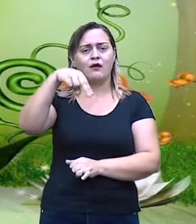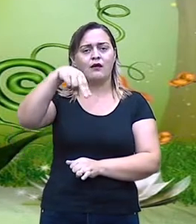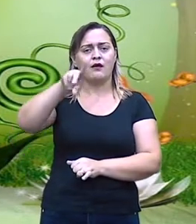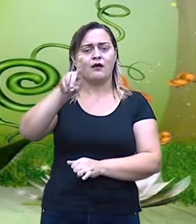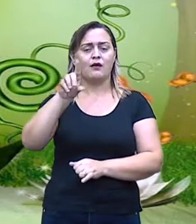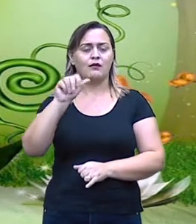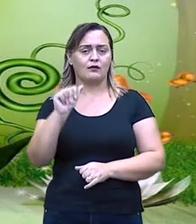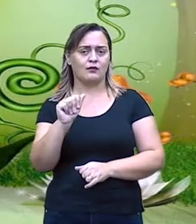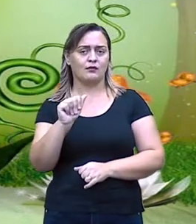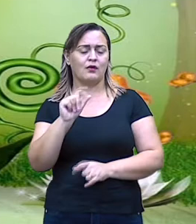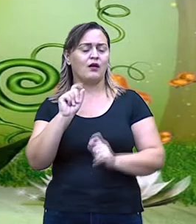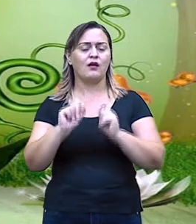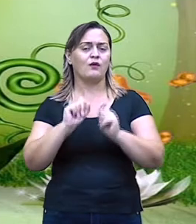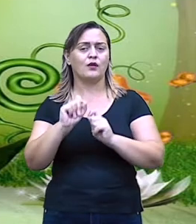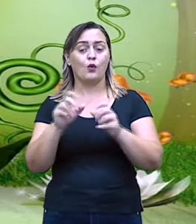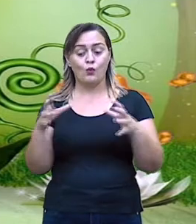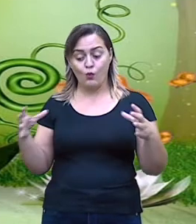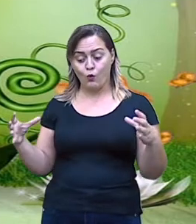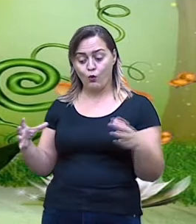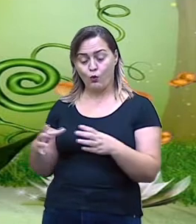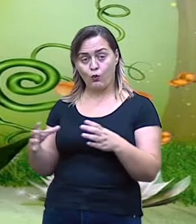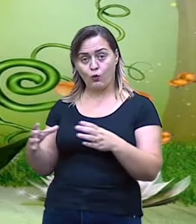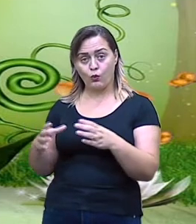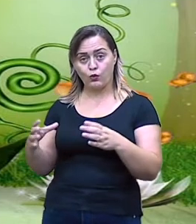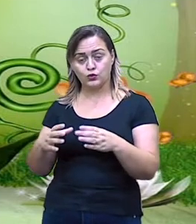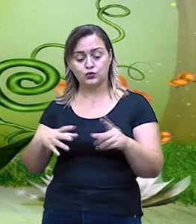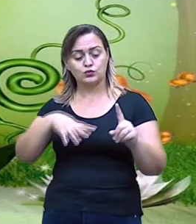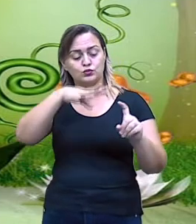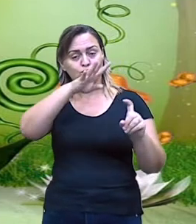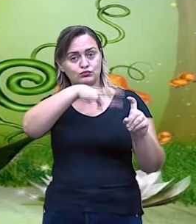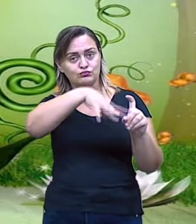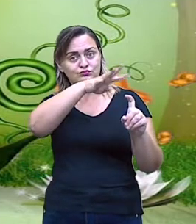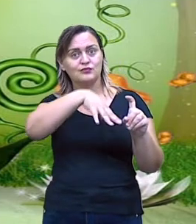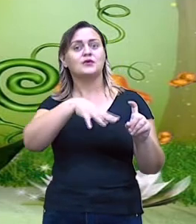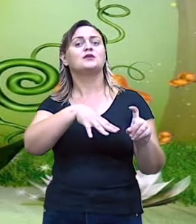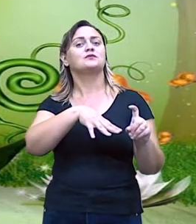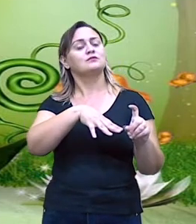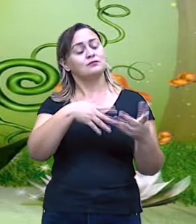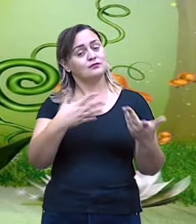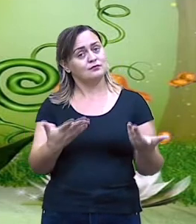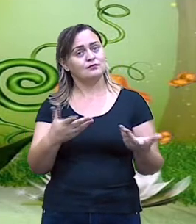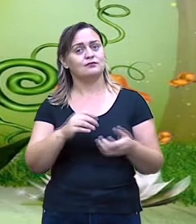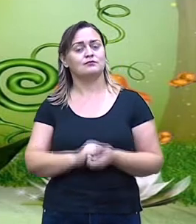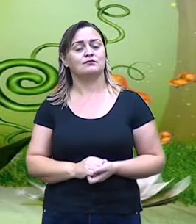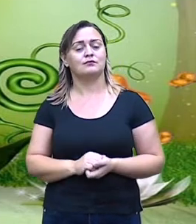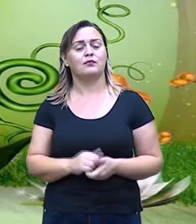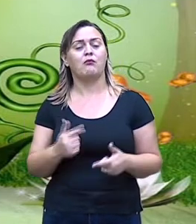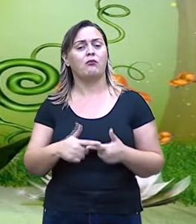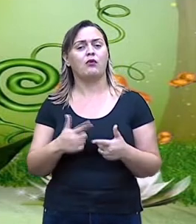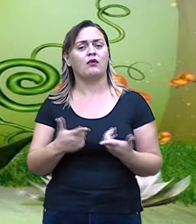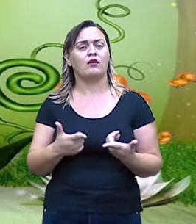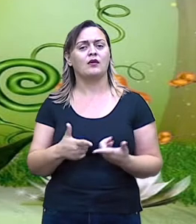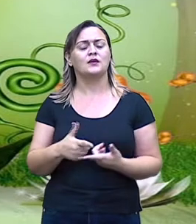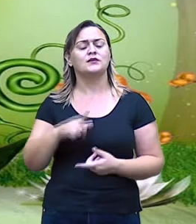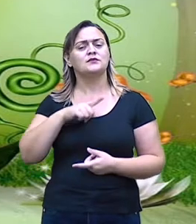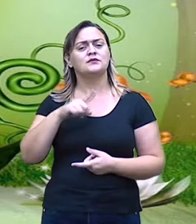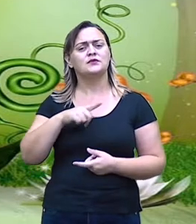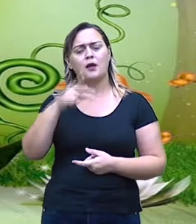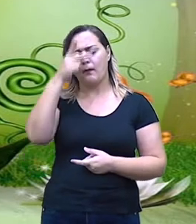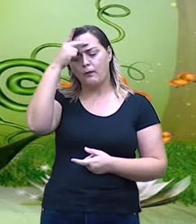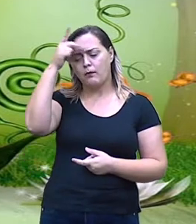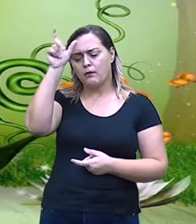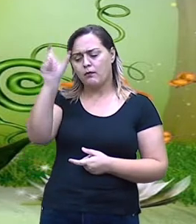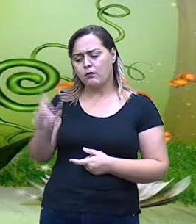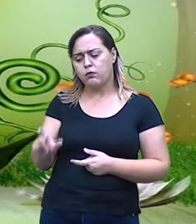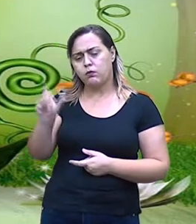conjunto de mitos. Porque tem essa simbologia, né? Esse personagem, né? Que nasceram aí da imaginação coletiva